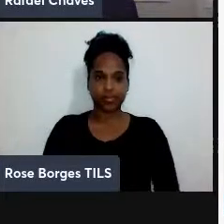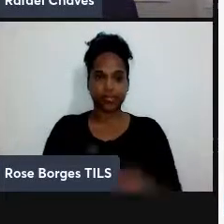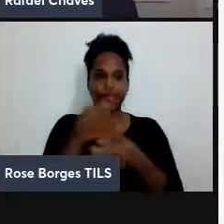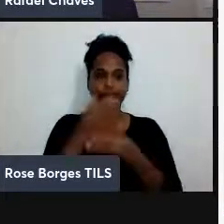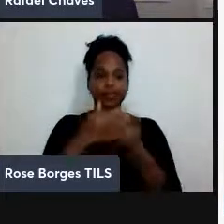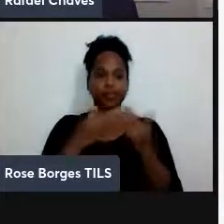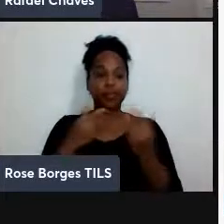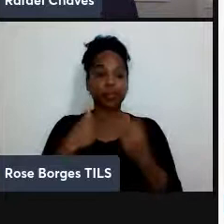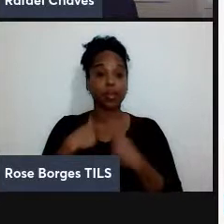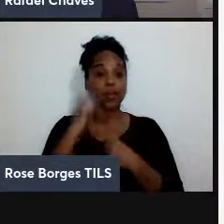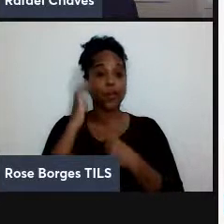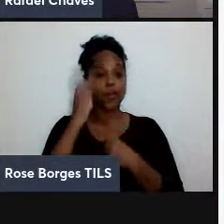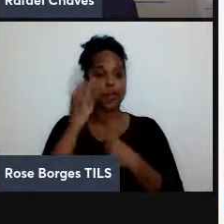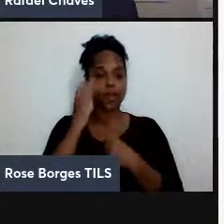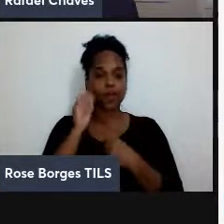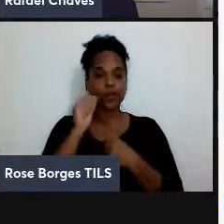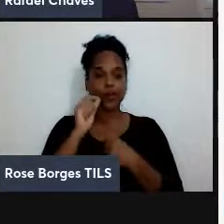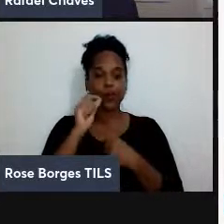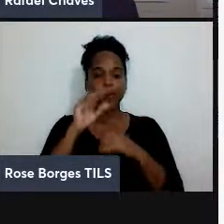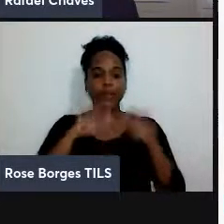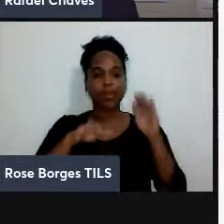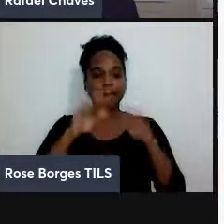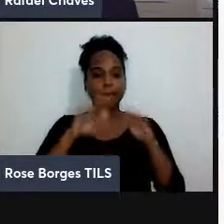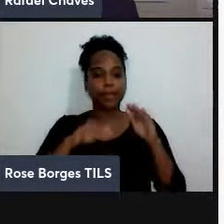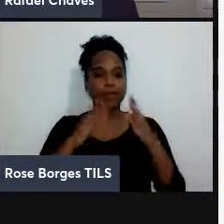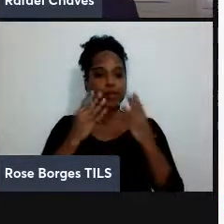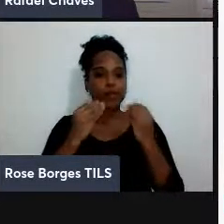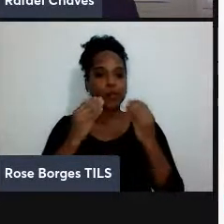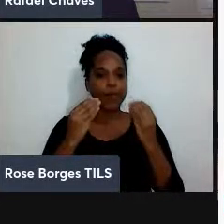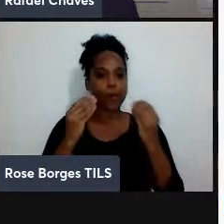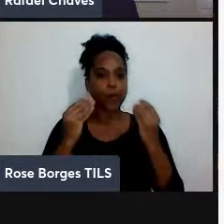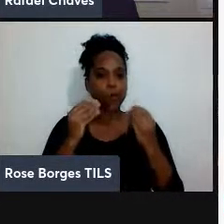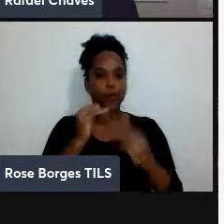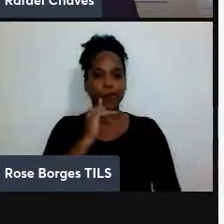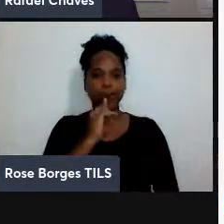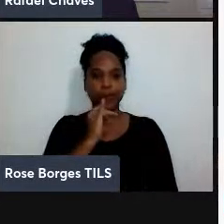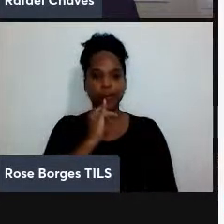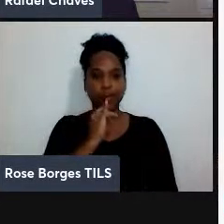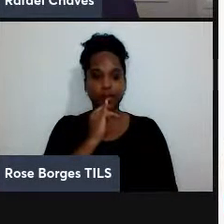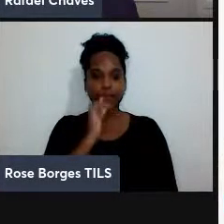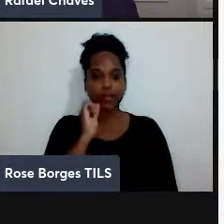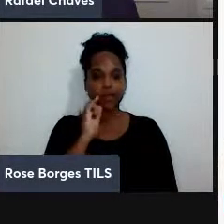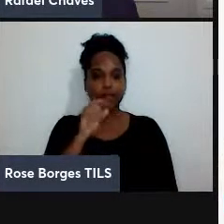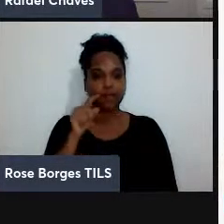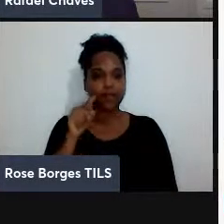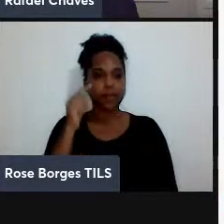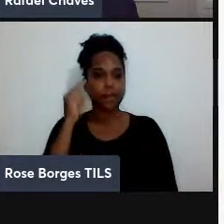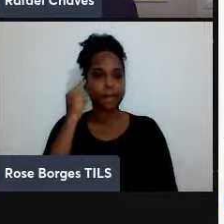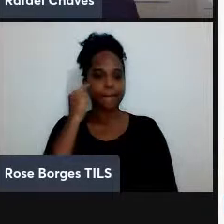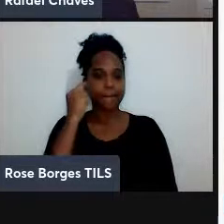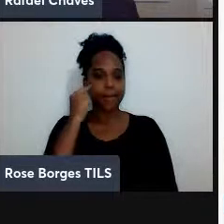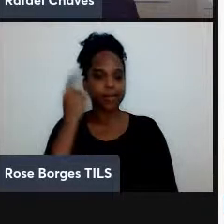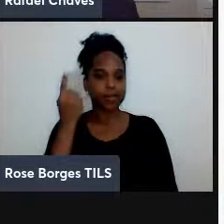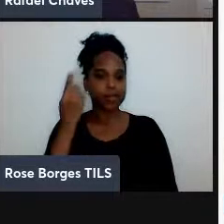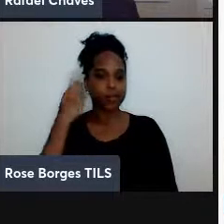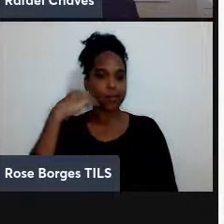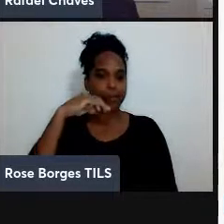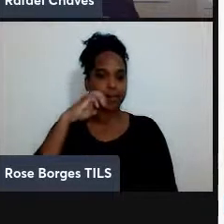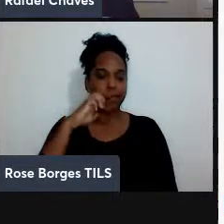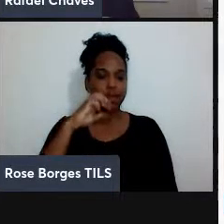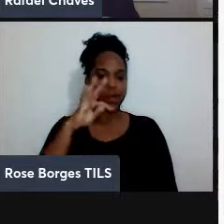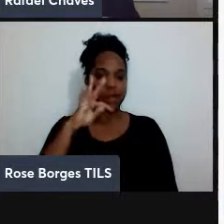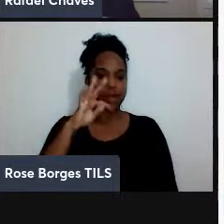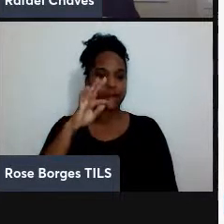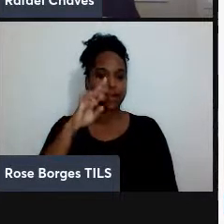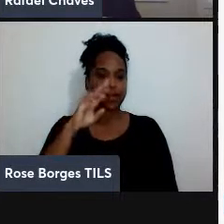depende muito de por exemplo se você pensa em metrologia quântica o